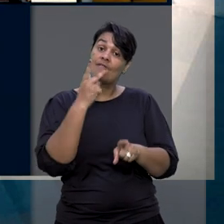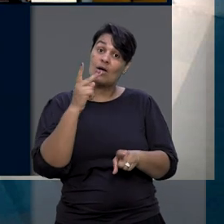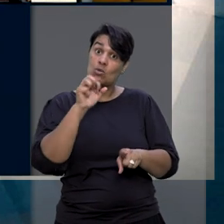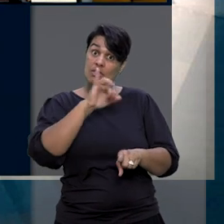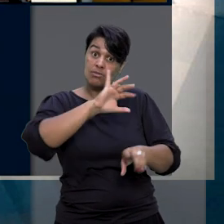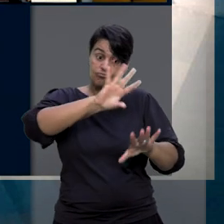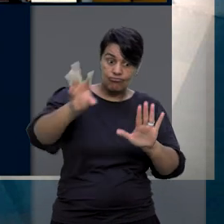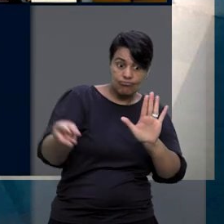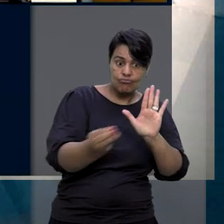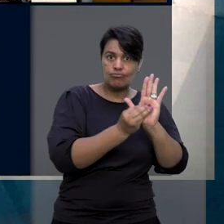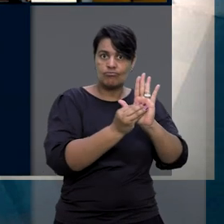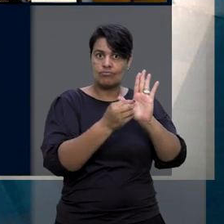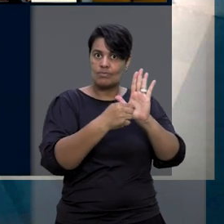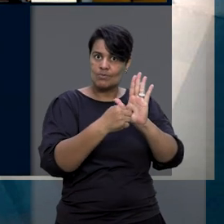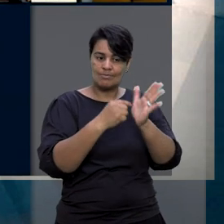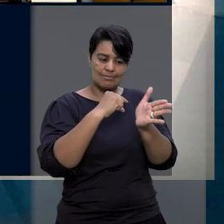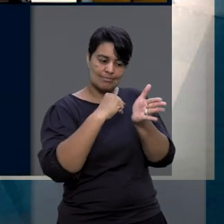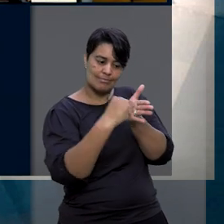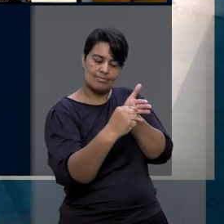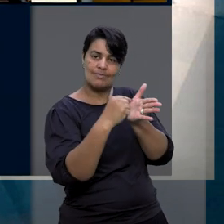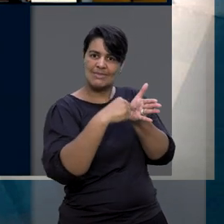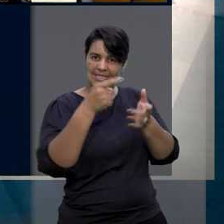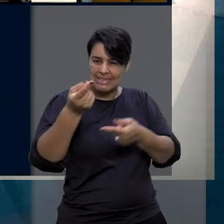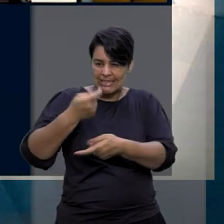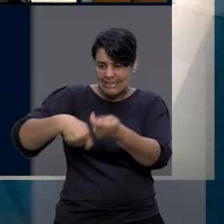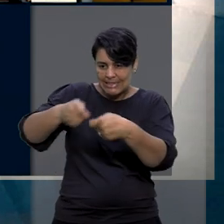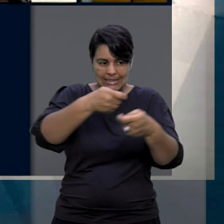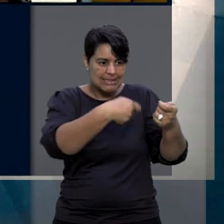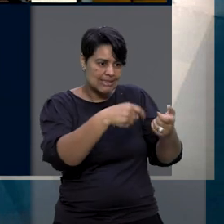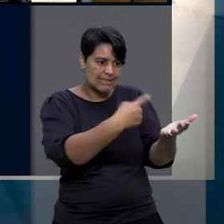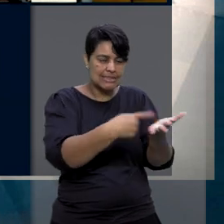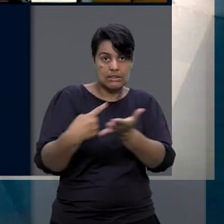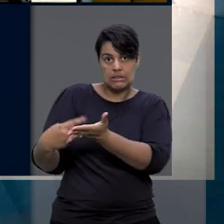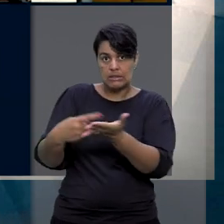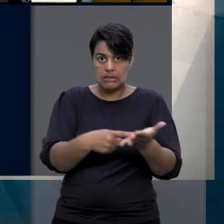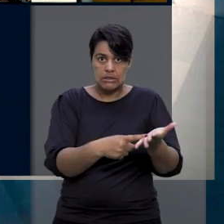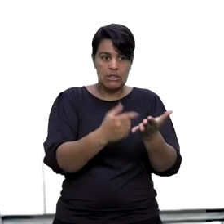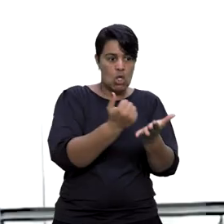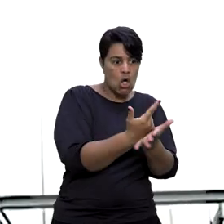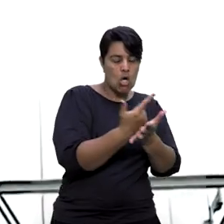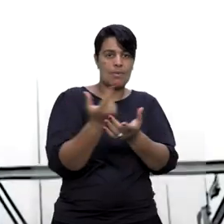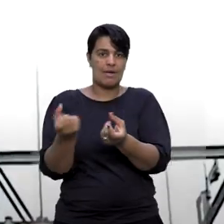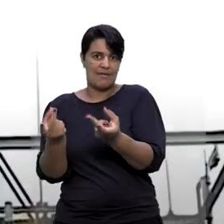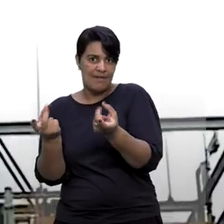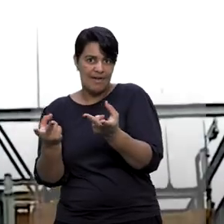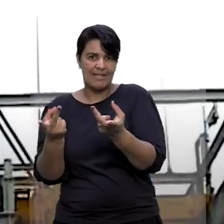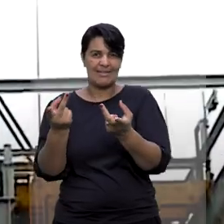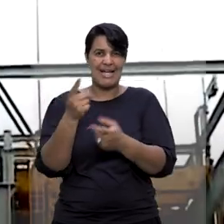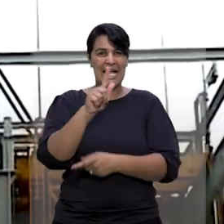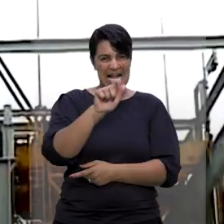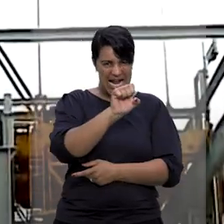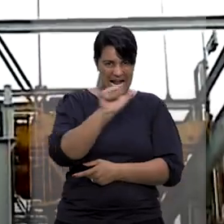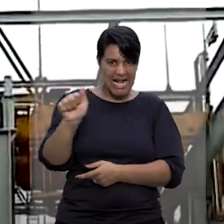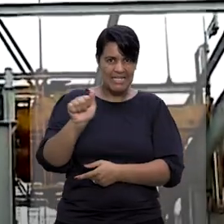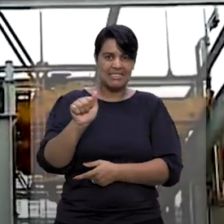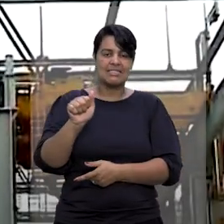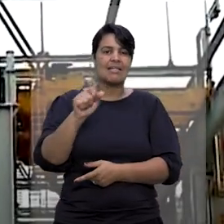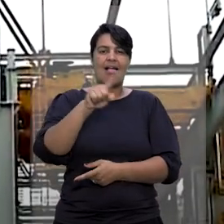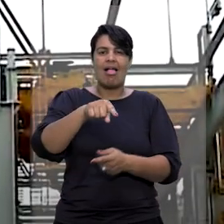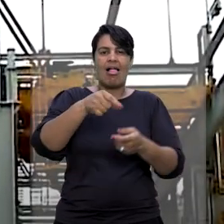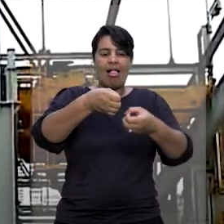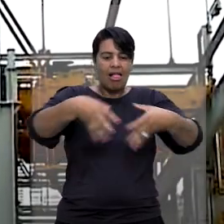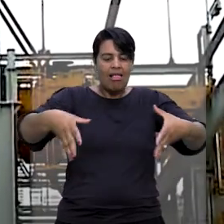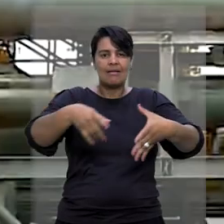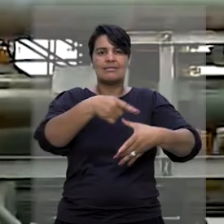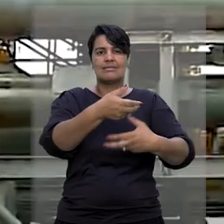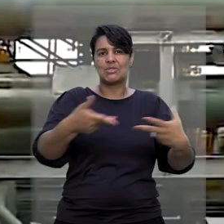que a inserção dessa espécie de disposição negocial em contrato de compra e venda de gases não deturpa